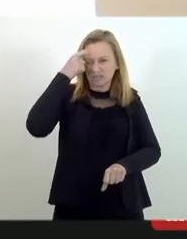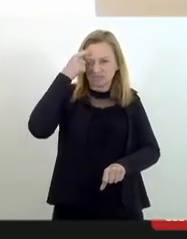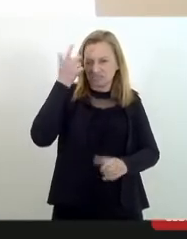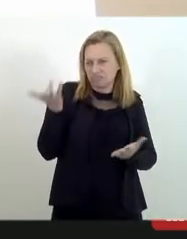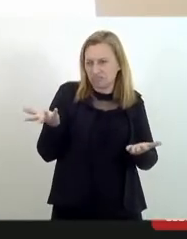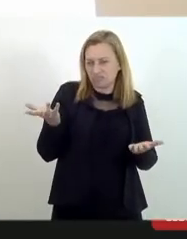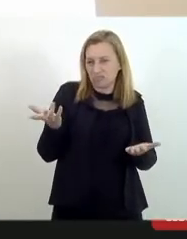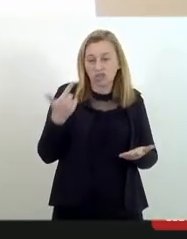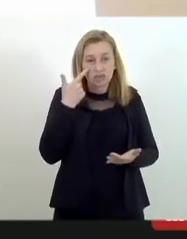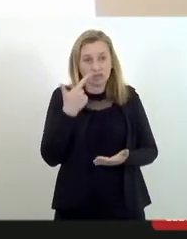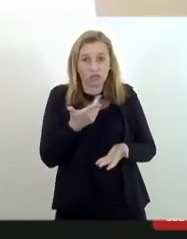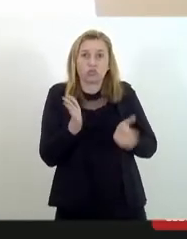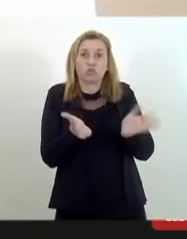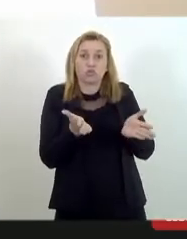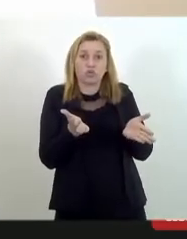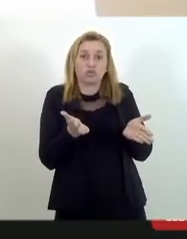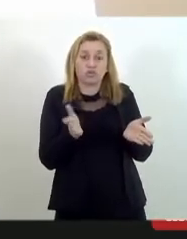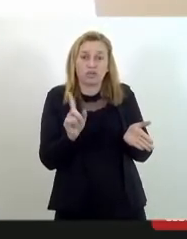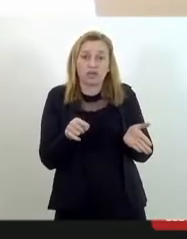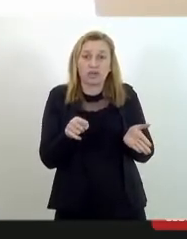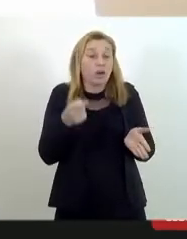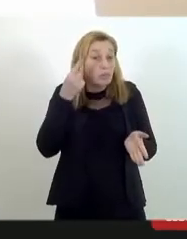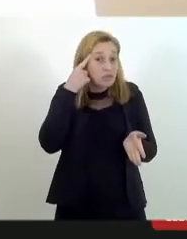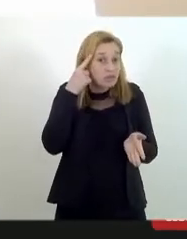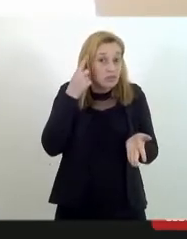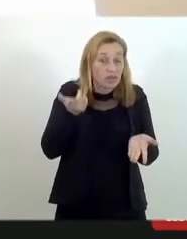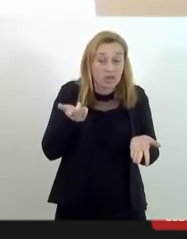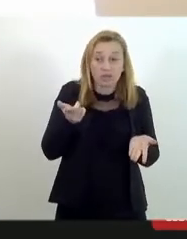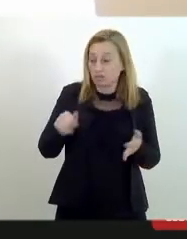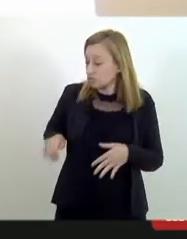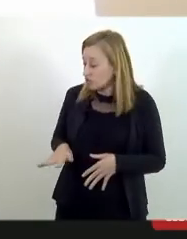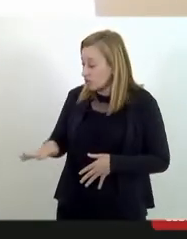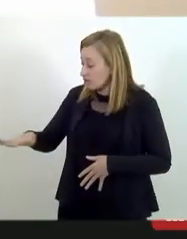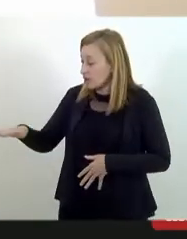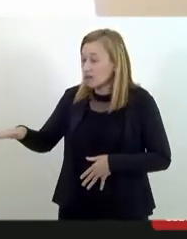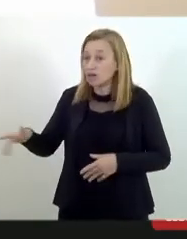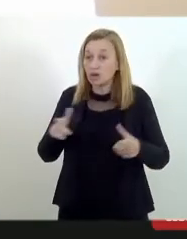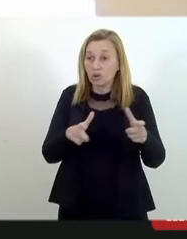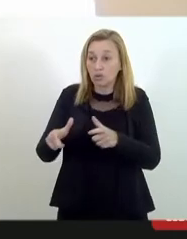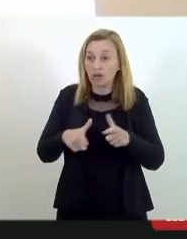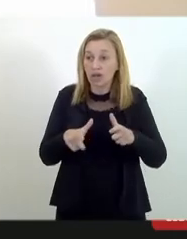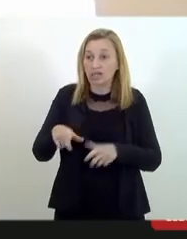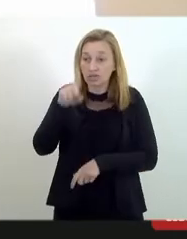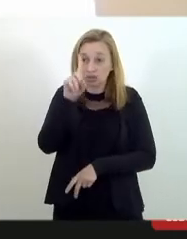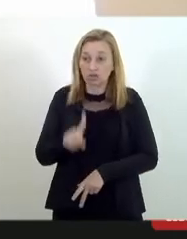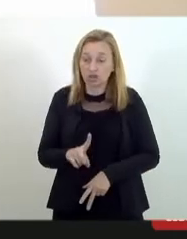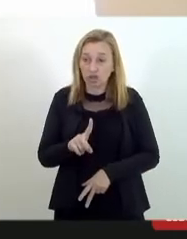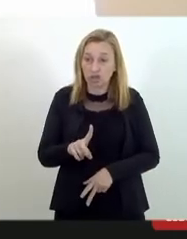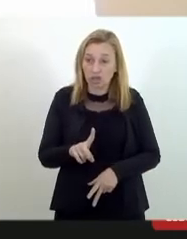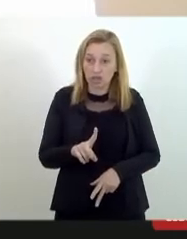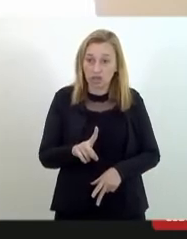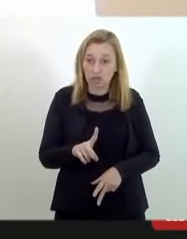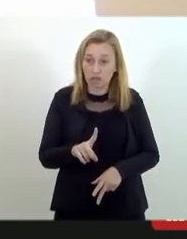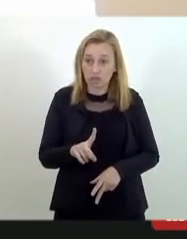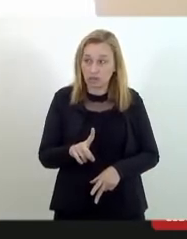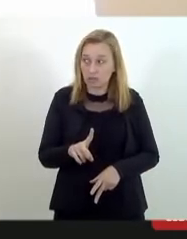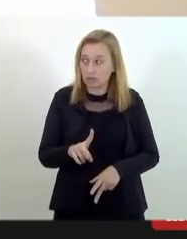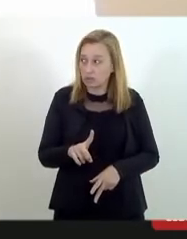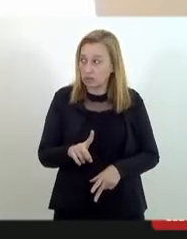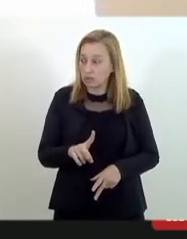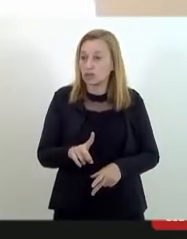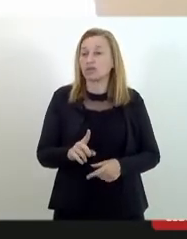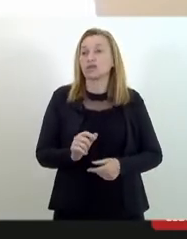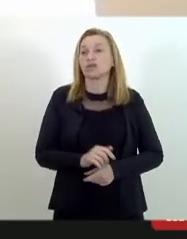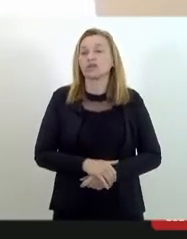marcadores, nós olhamos hoje e vemos condomínios, favelas e locais em que os direitos são garantidos ou assegurados de forma bastante